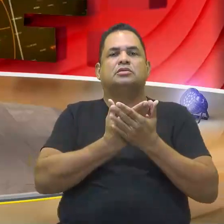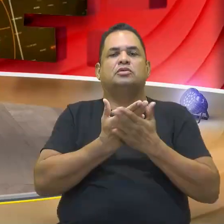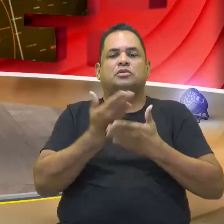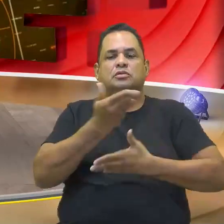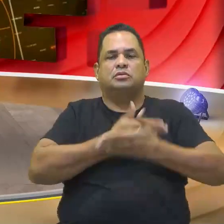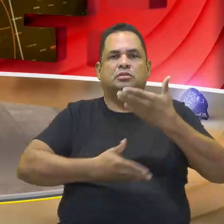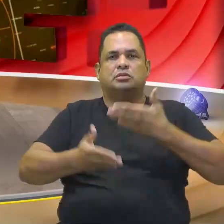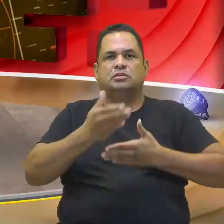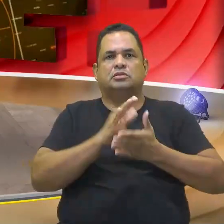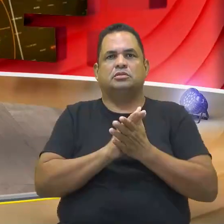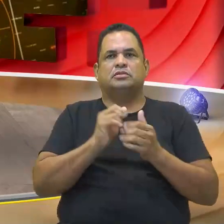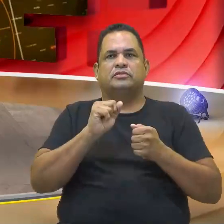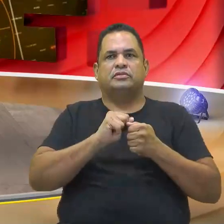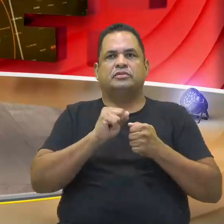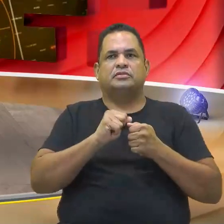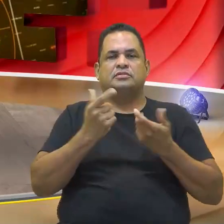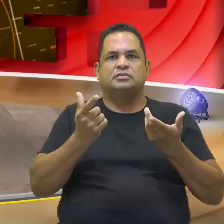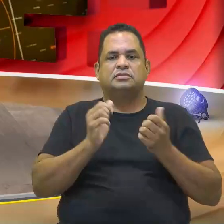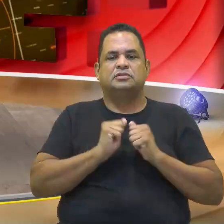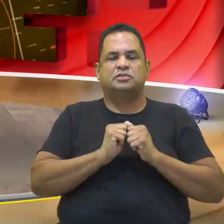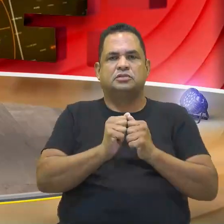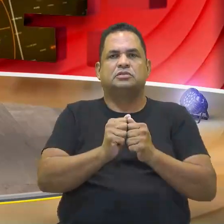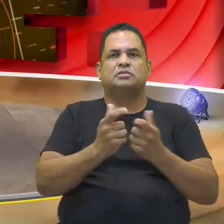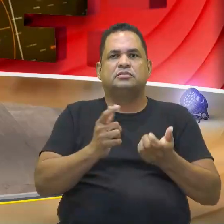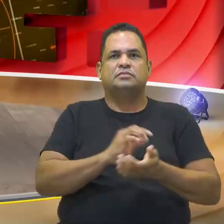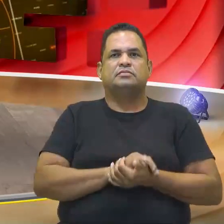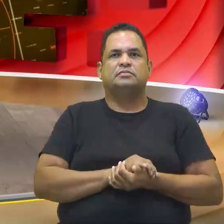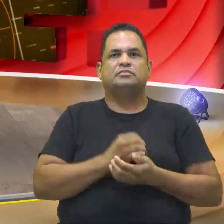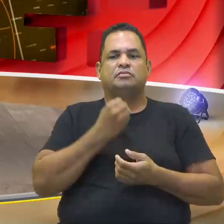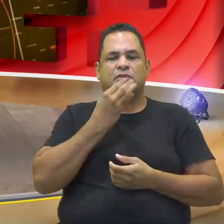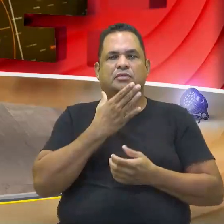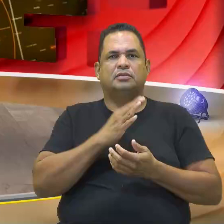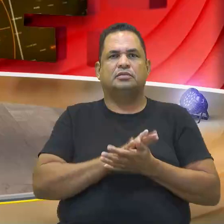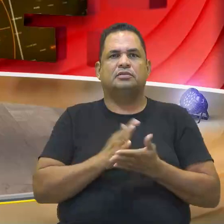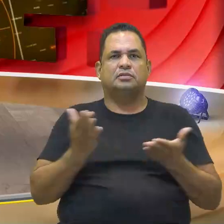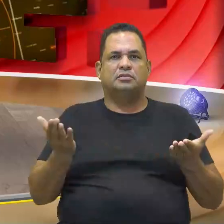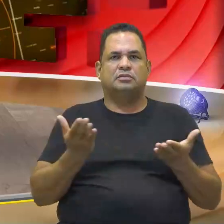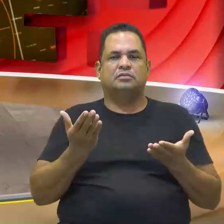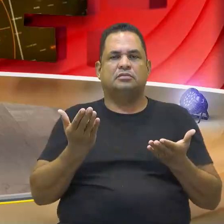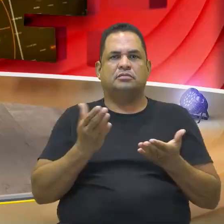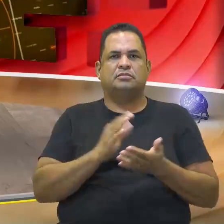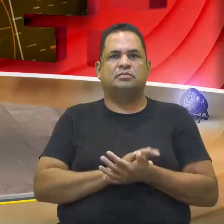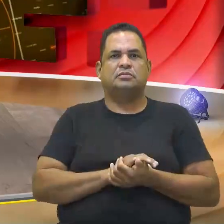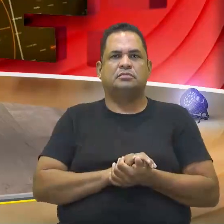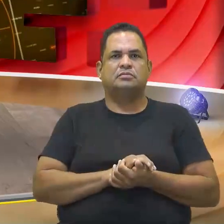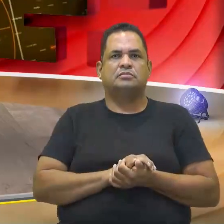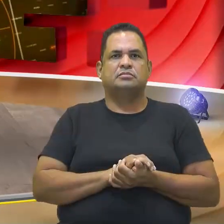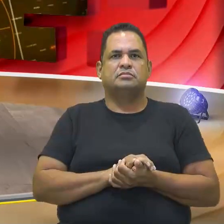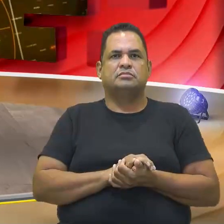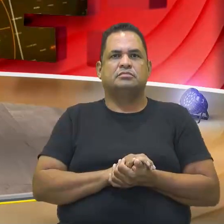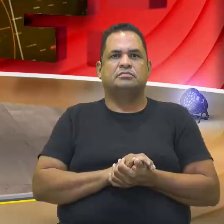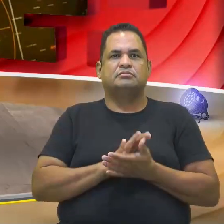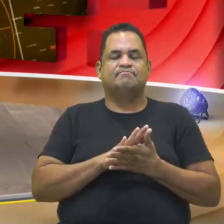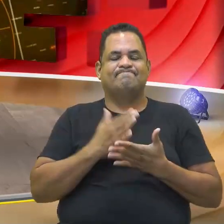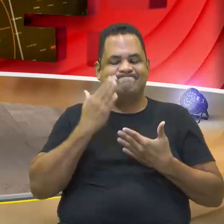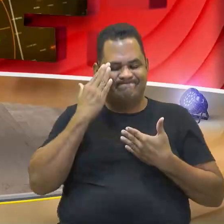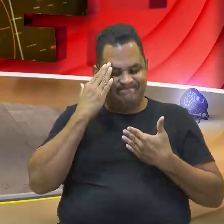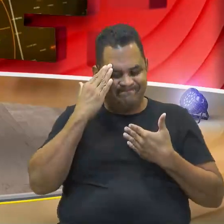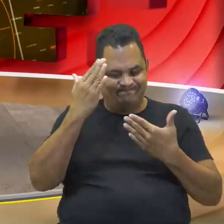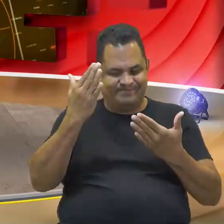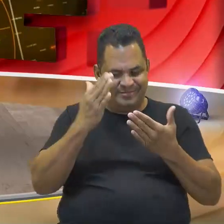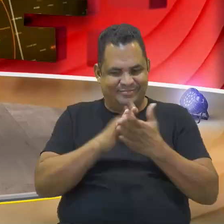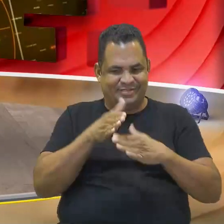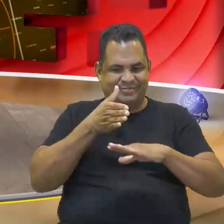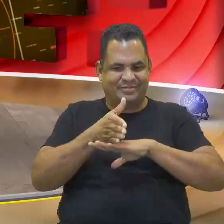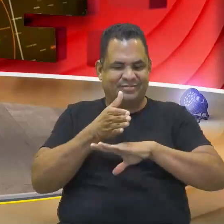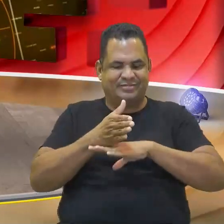gincana junto com vocês. Assim, gente espera, tá bom? Então, ficamos por aqui. Muito, muito grata pela participação de todos,